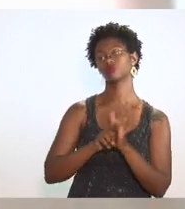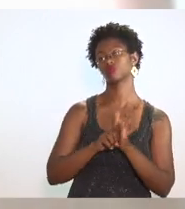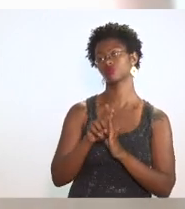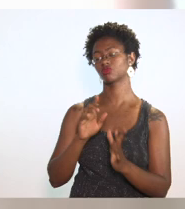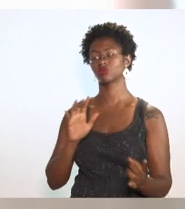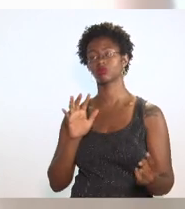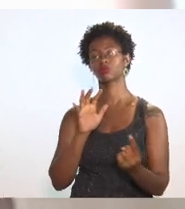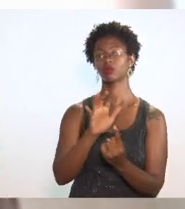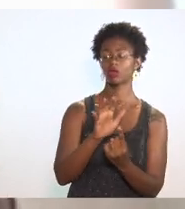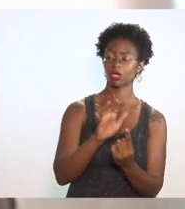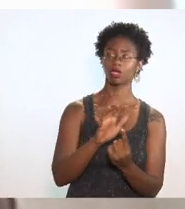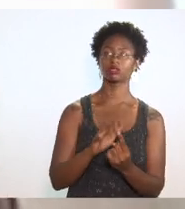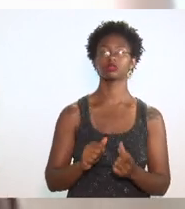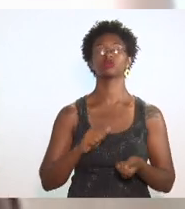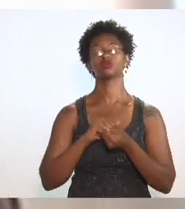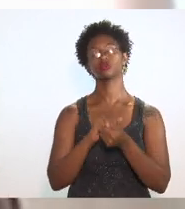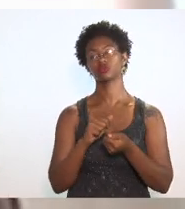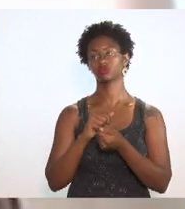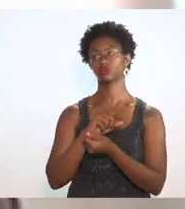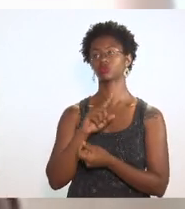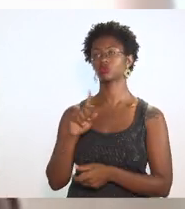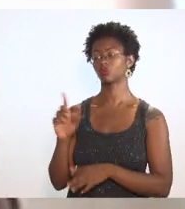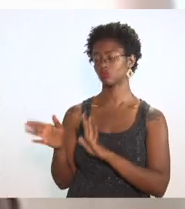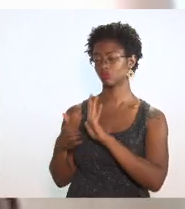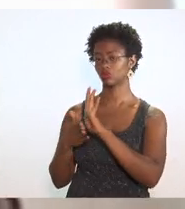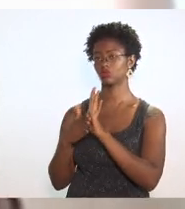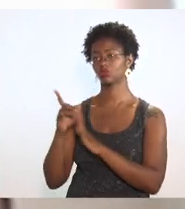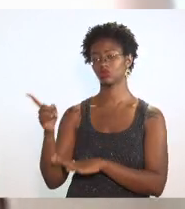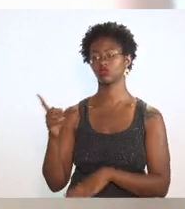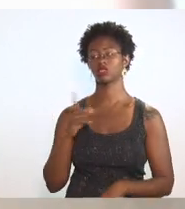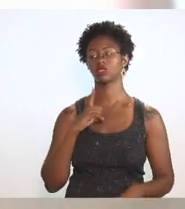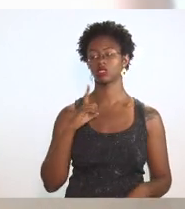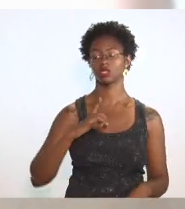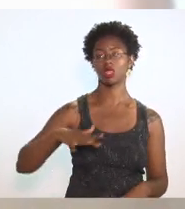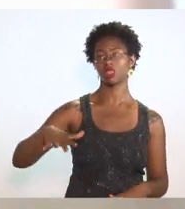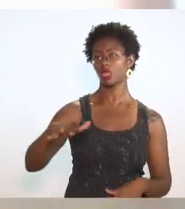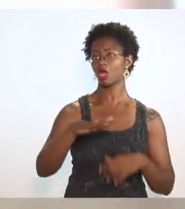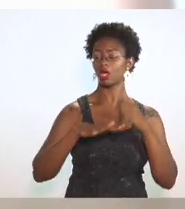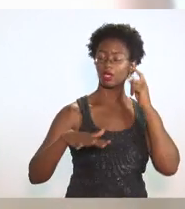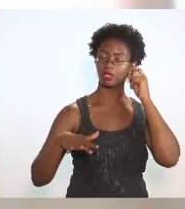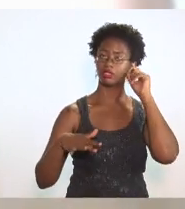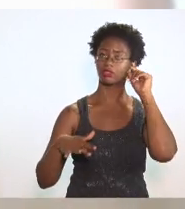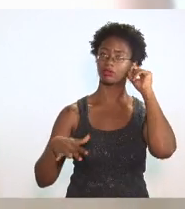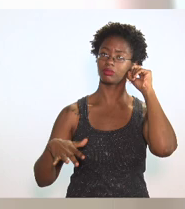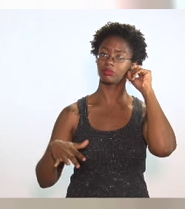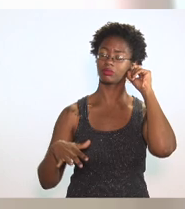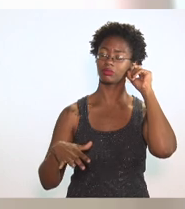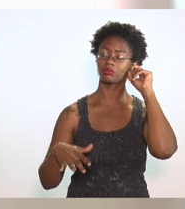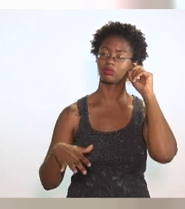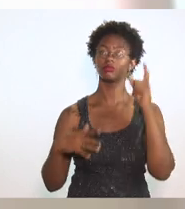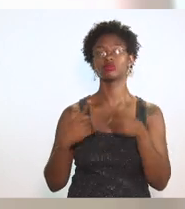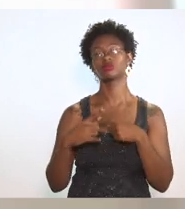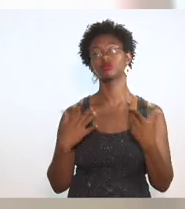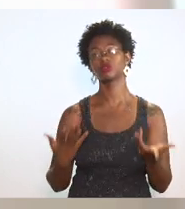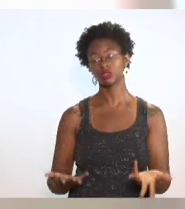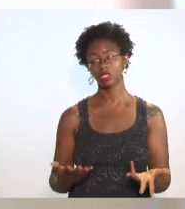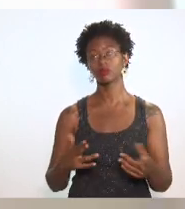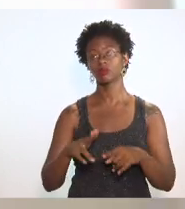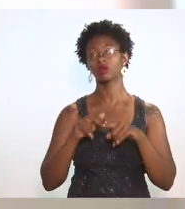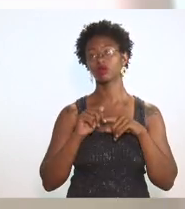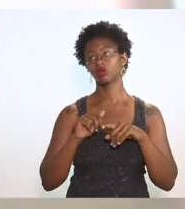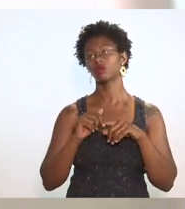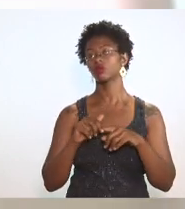renúncia junto com o efeito que vai haver no setor, porque, senão, a gente vai ter um problema sério aí no regime de